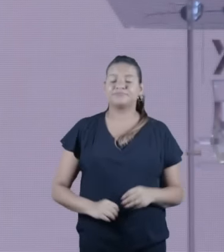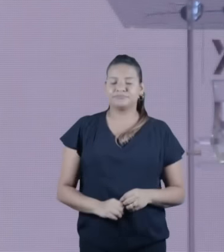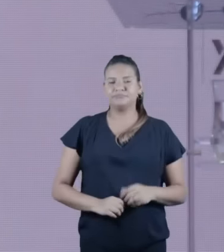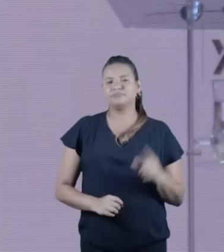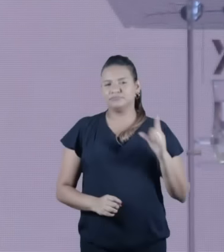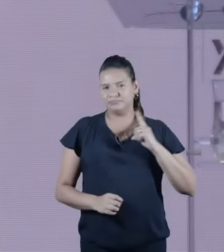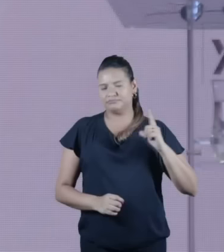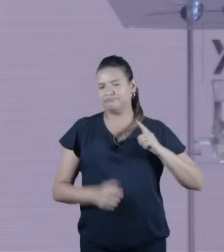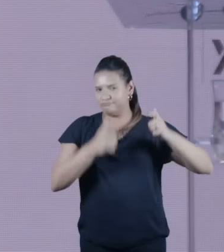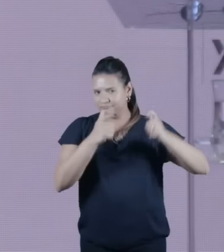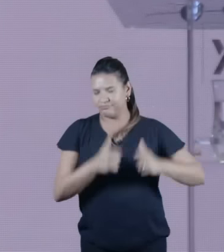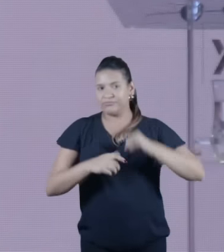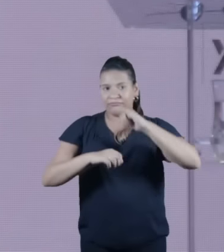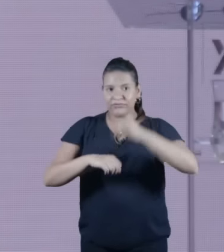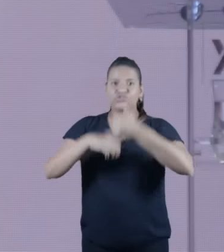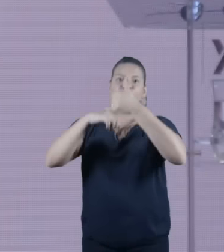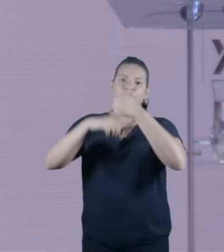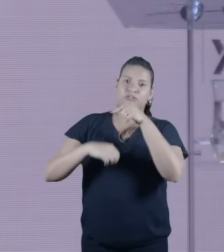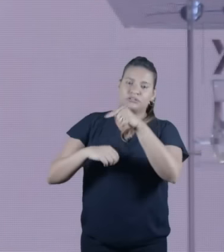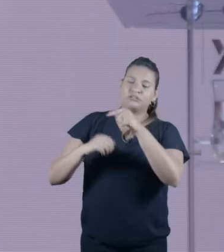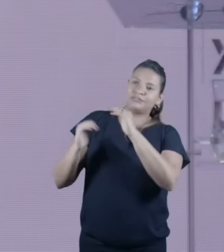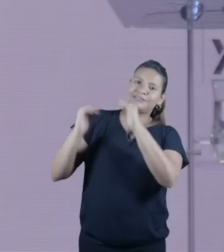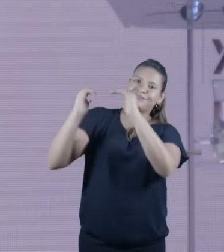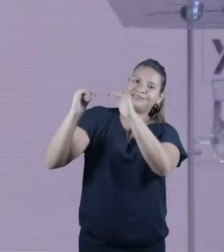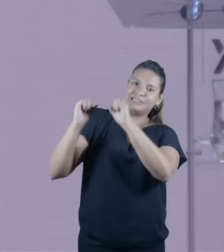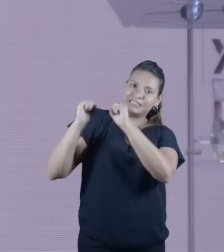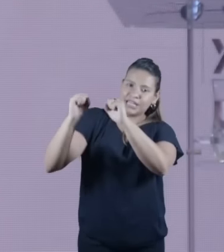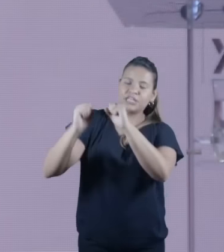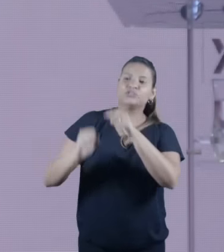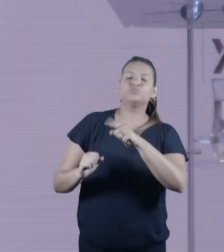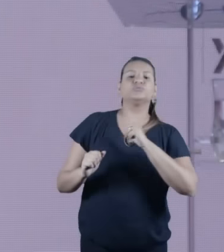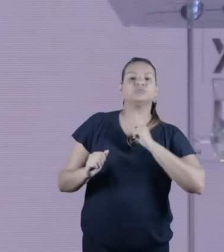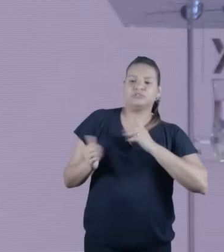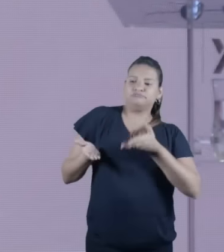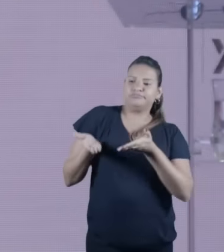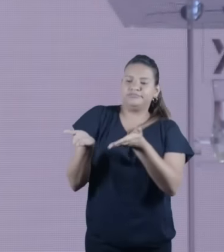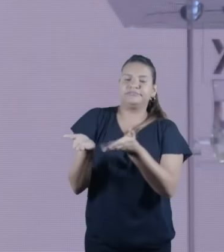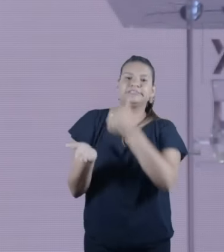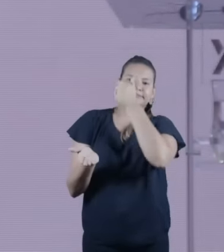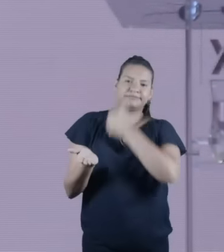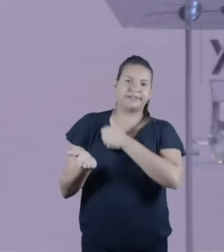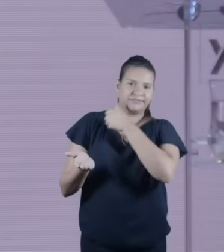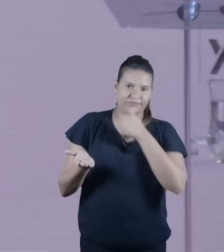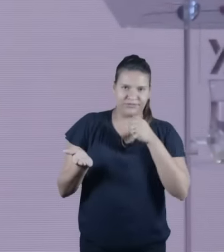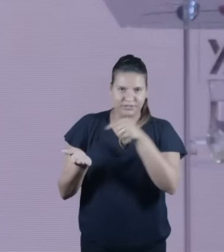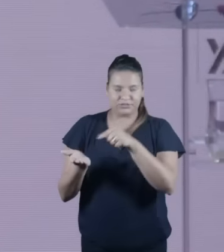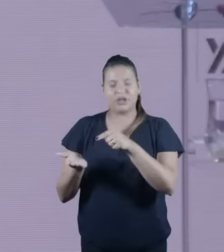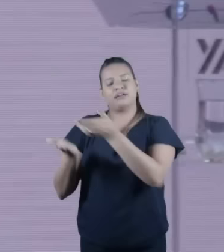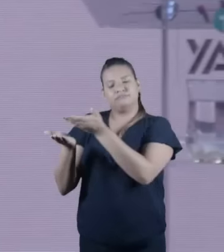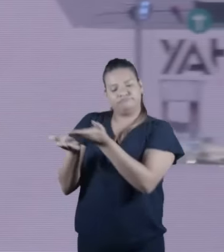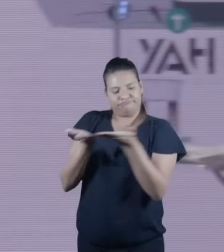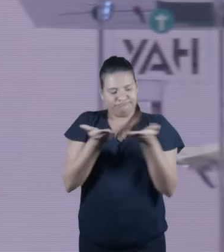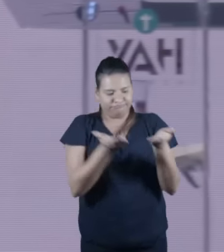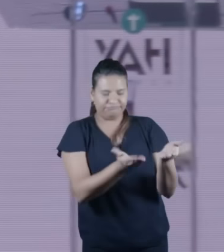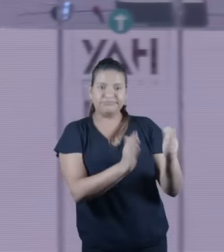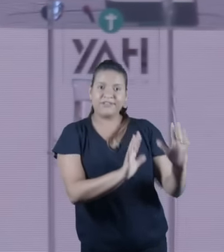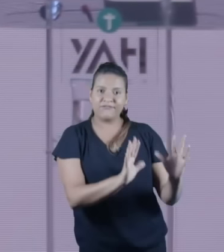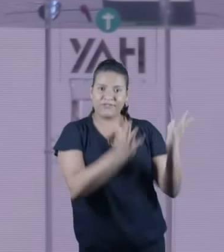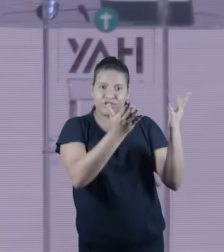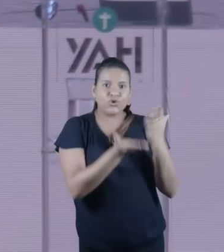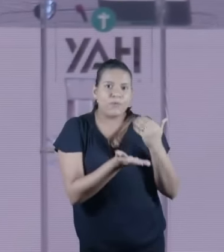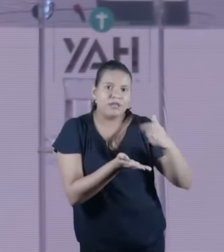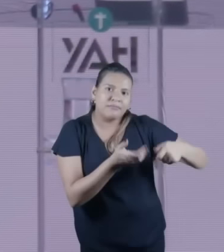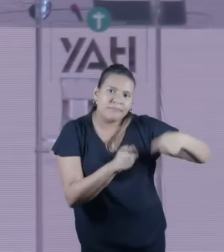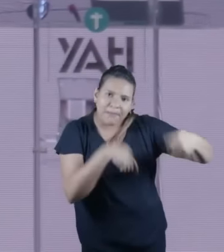templo de Jerusalém eles eram sacrificados e parte da carne era levada e comida numa cerimônia então essa é a cerimônia que se